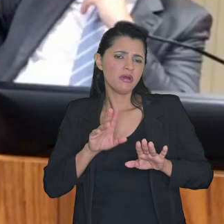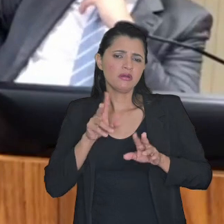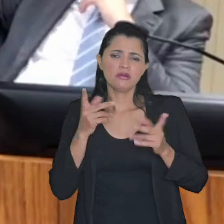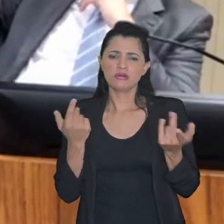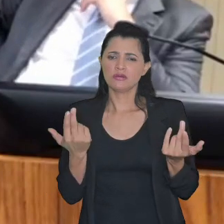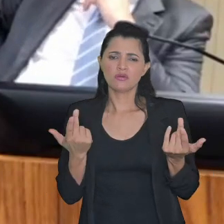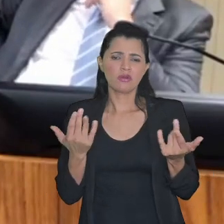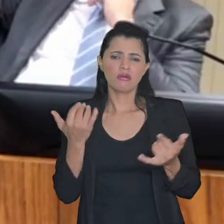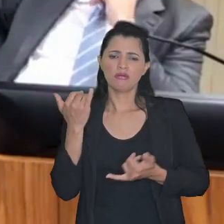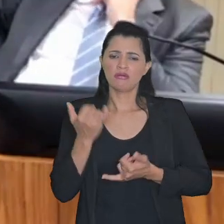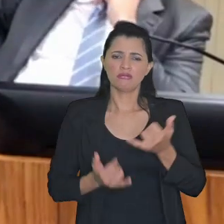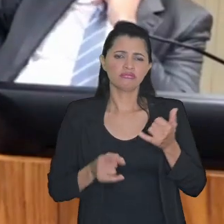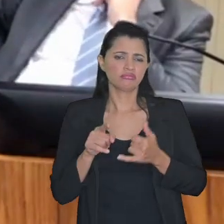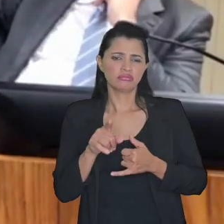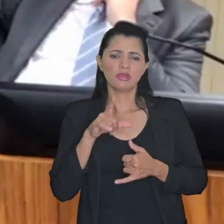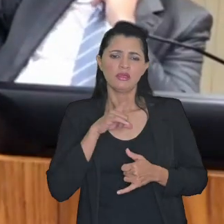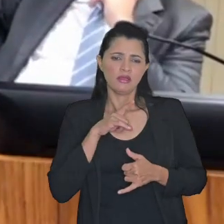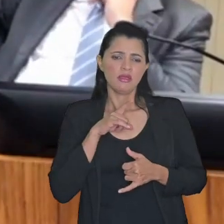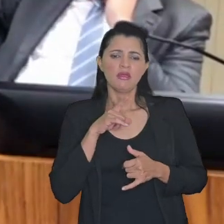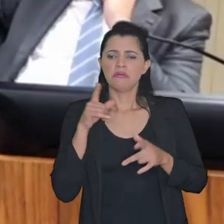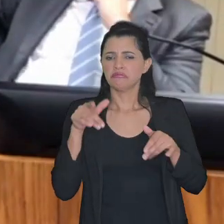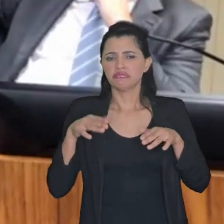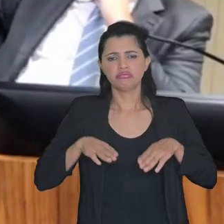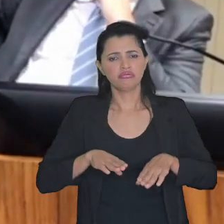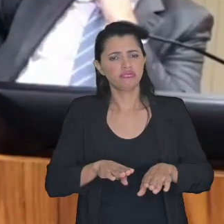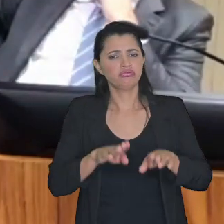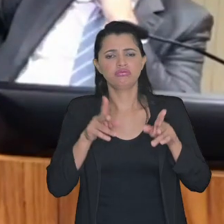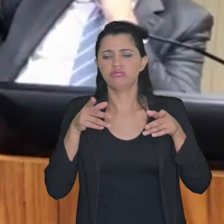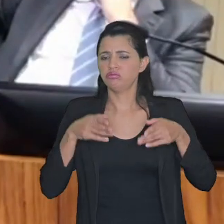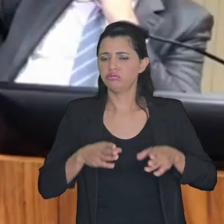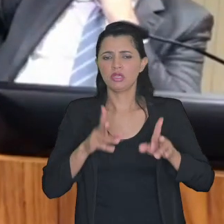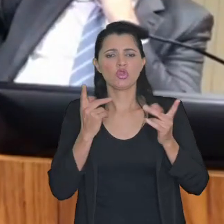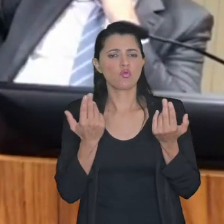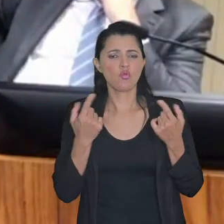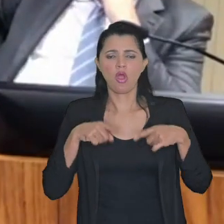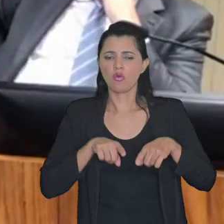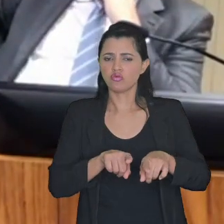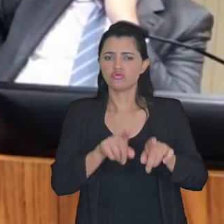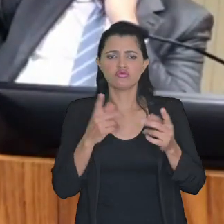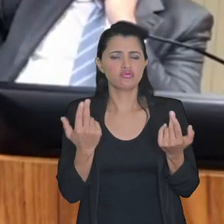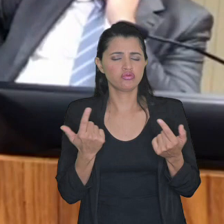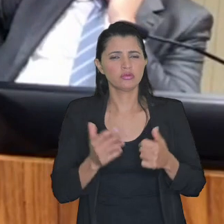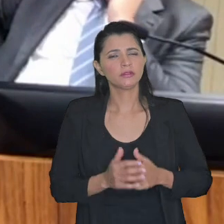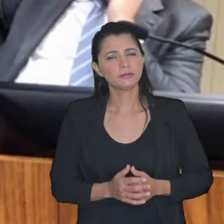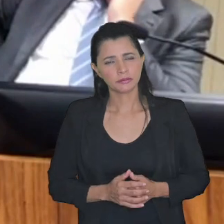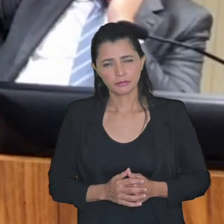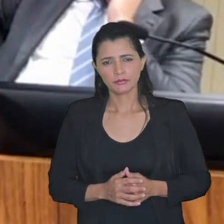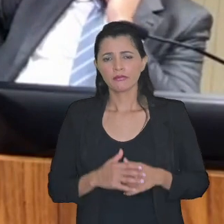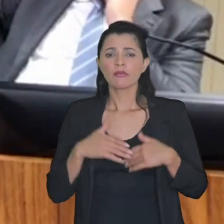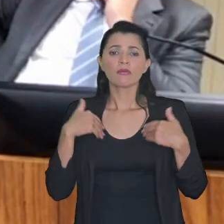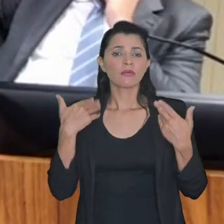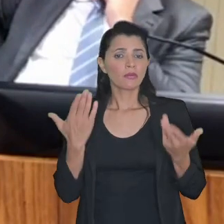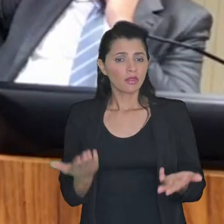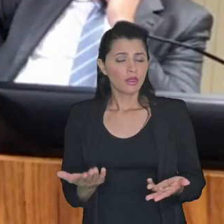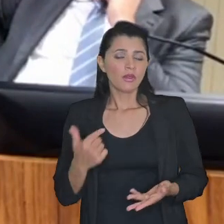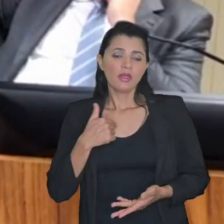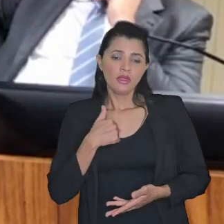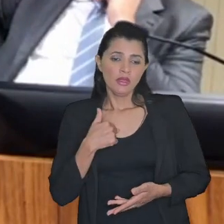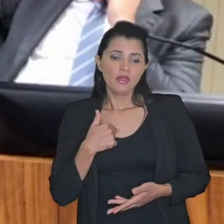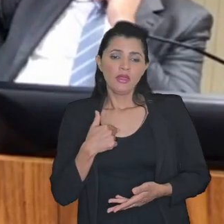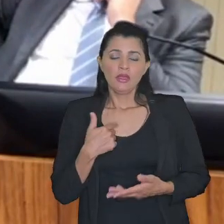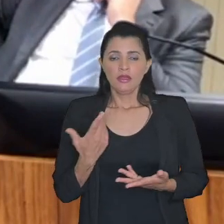são figuras que caminham no mesmo caminham no mesmo ritmo pois bem eu